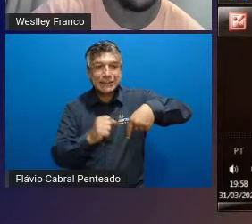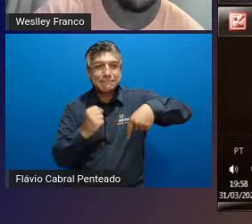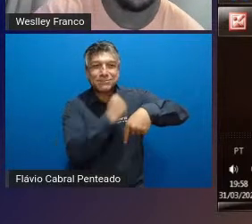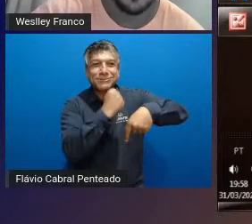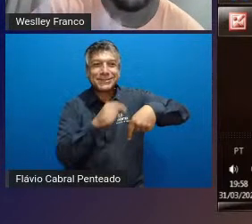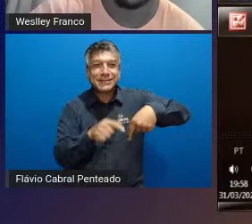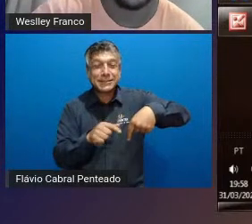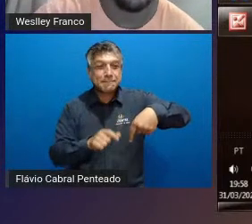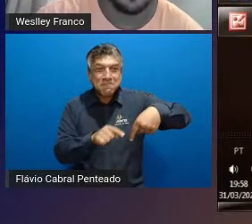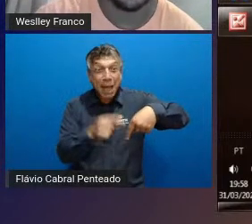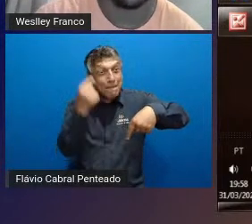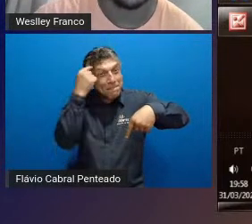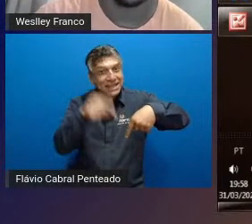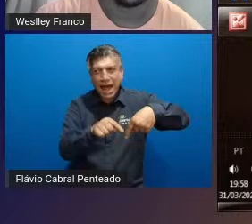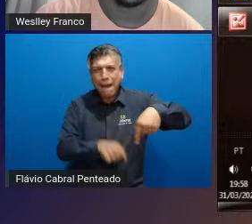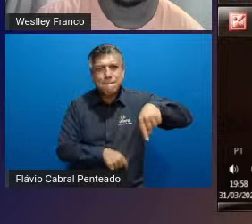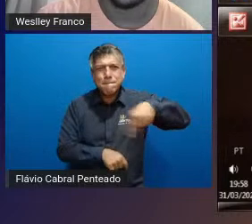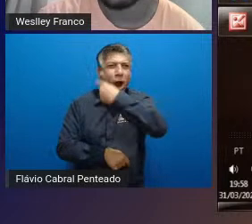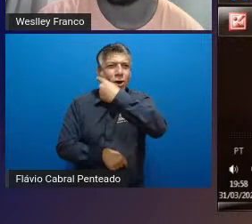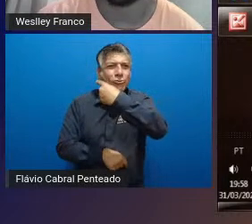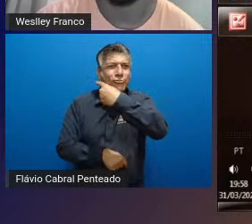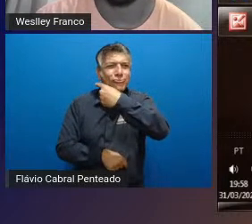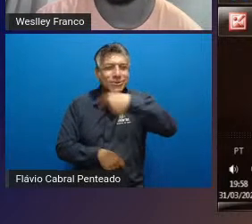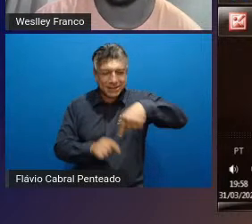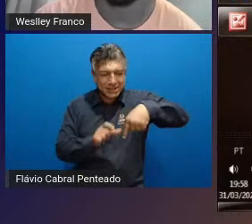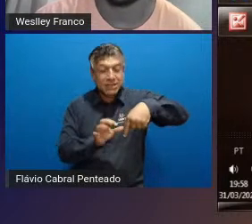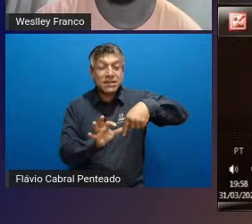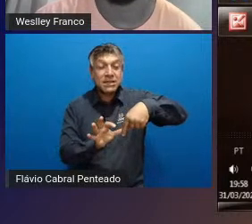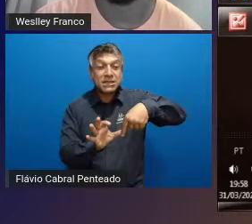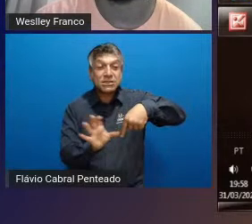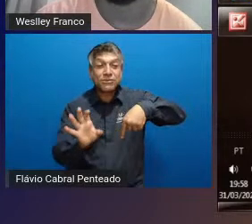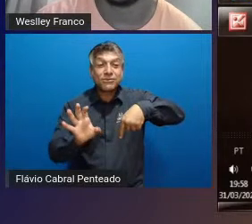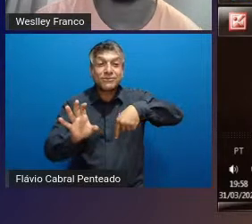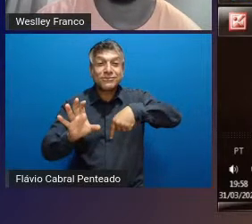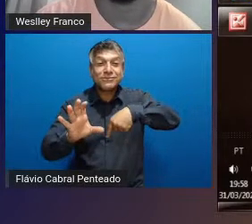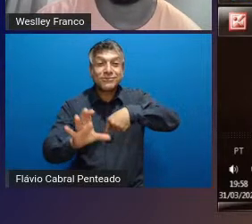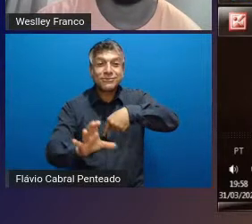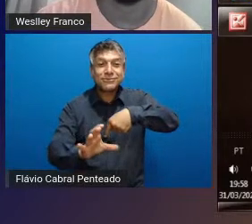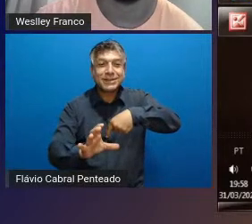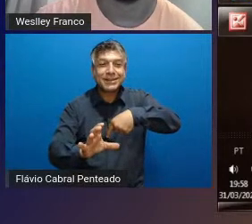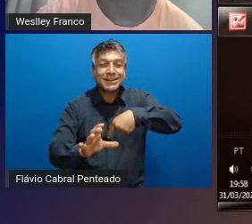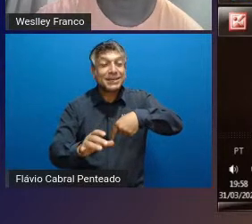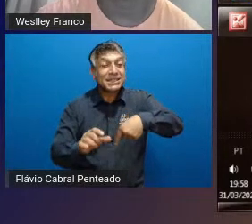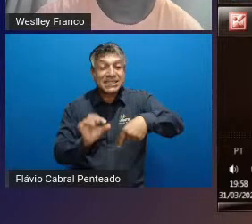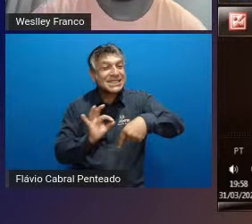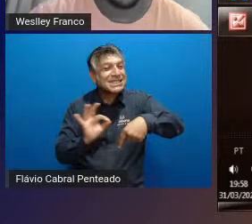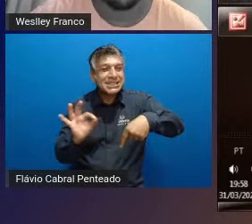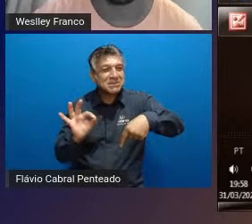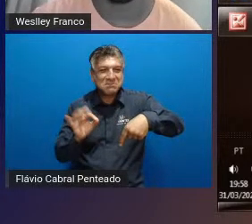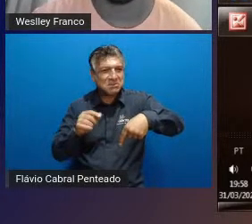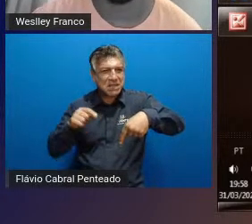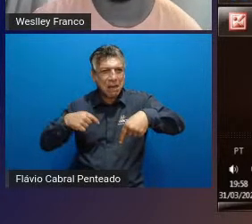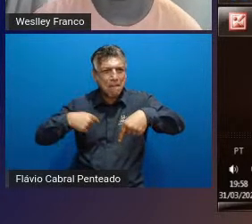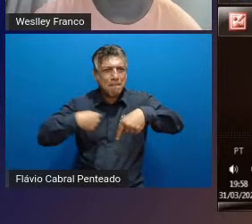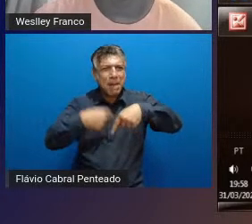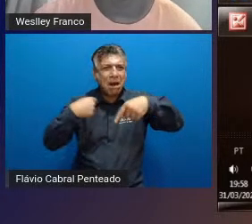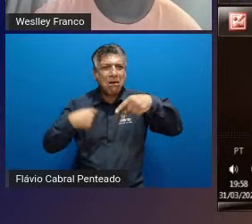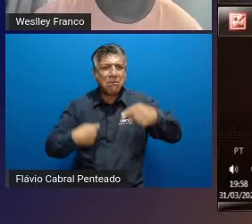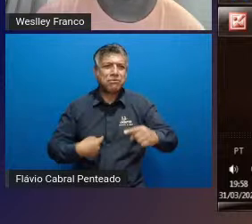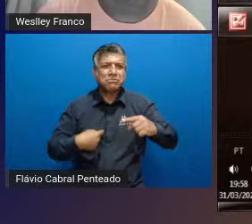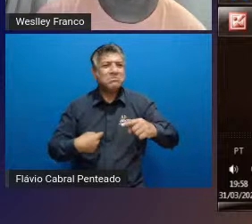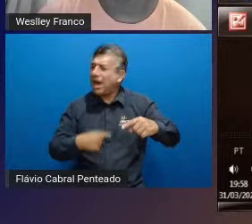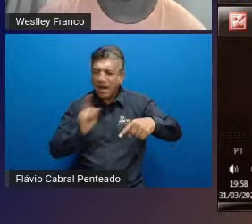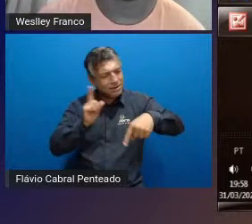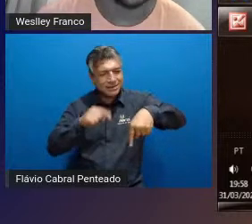está com a posse da bola sem falta sem falta nenhuma ele chegar só na bola ele chegar com a cabeça erguida e